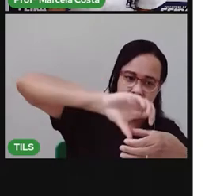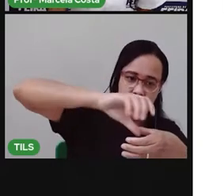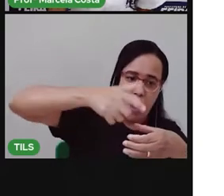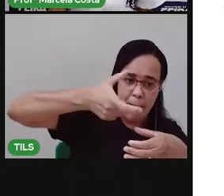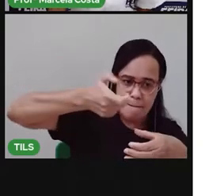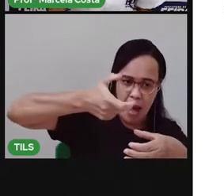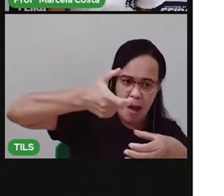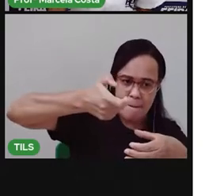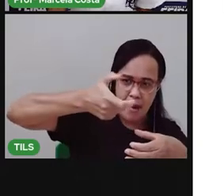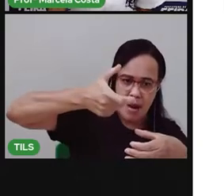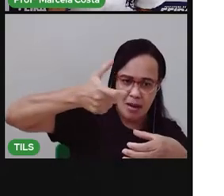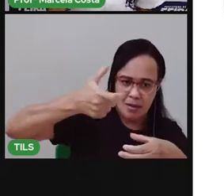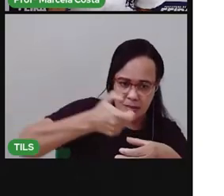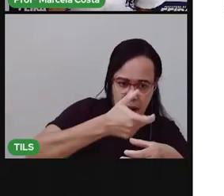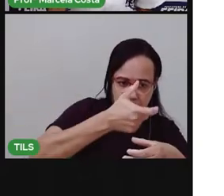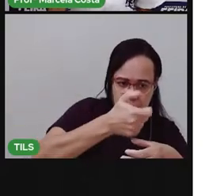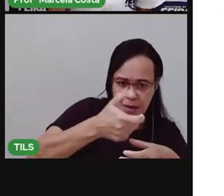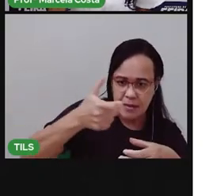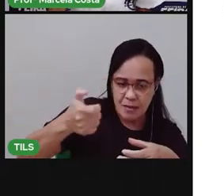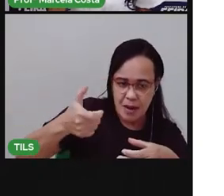onde tem o mofo tá